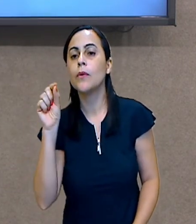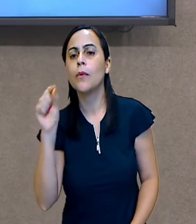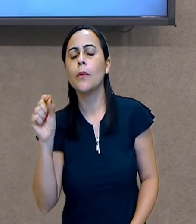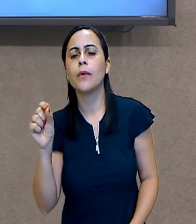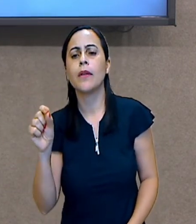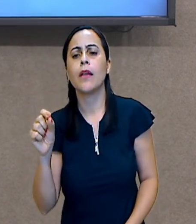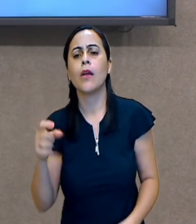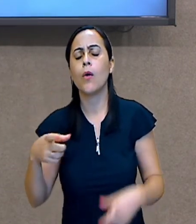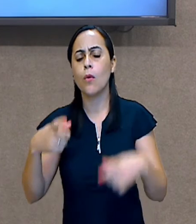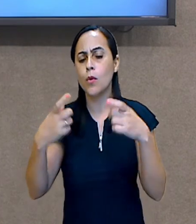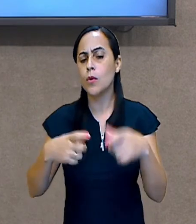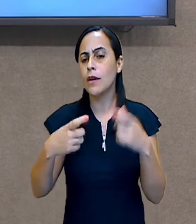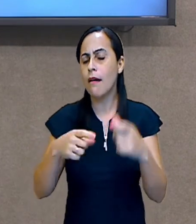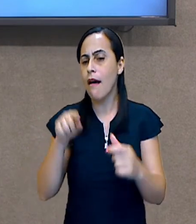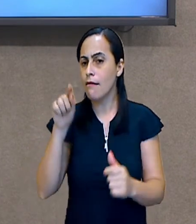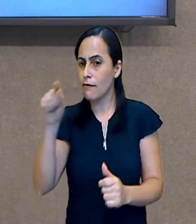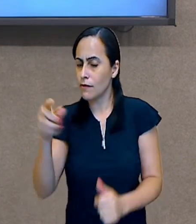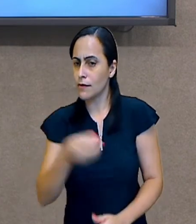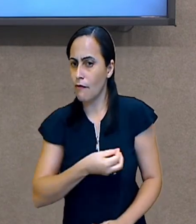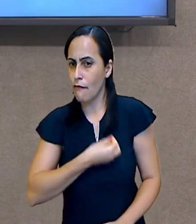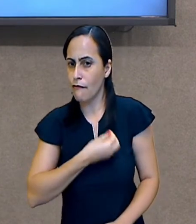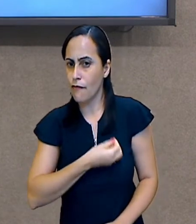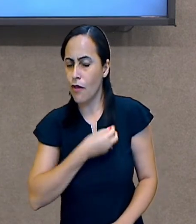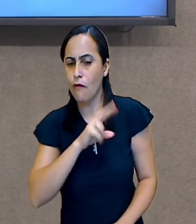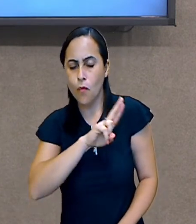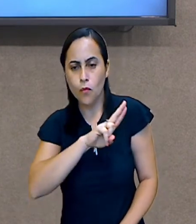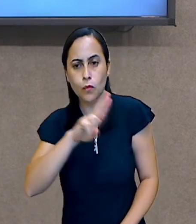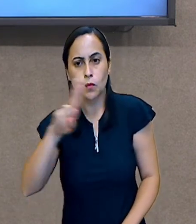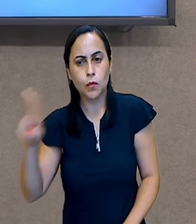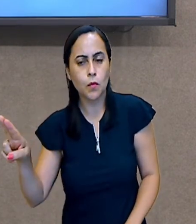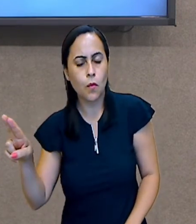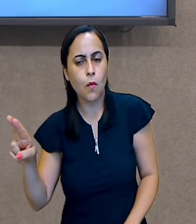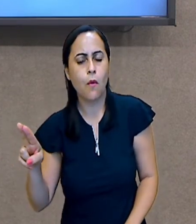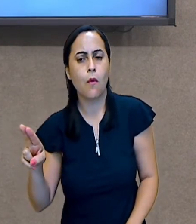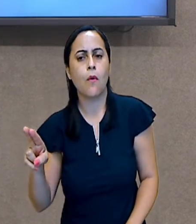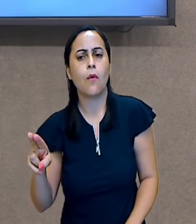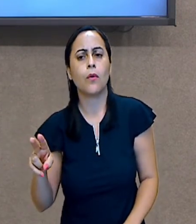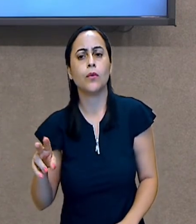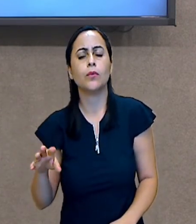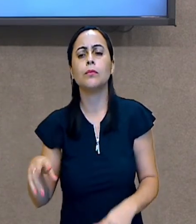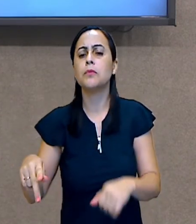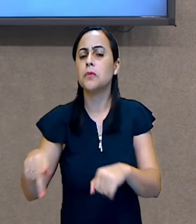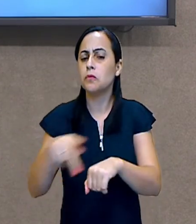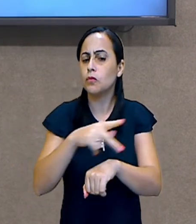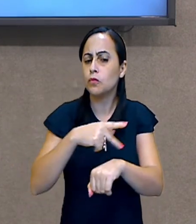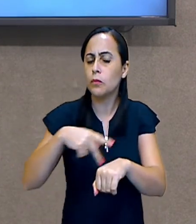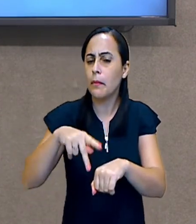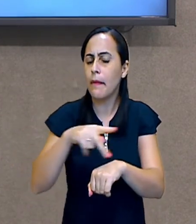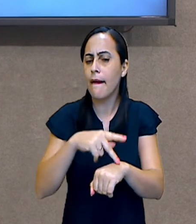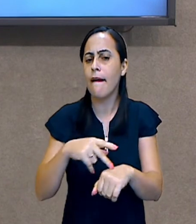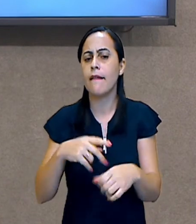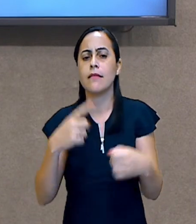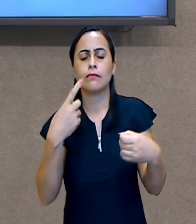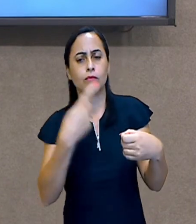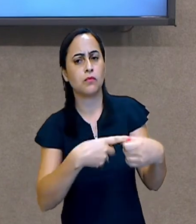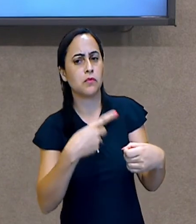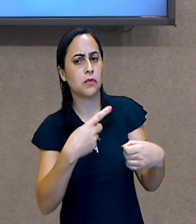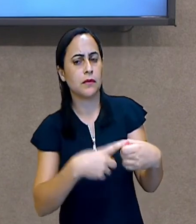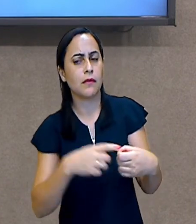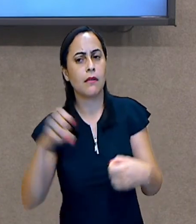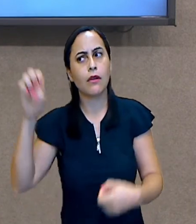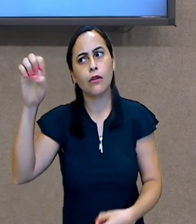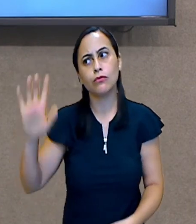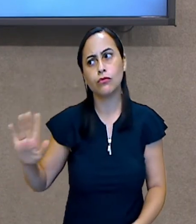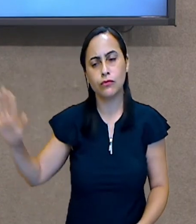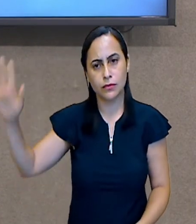seu bairro, o nome da sua cidade, o nome do país que vocês moram, do estado,